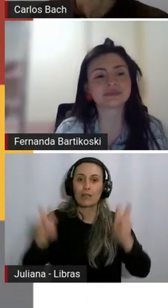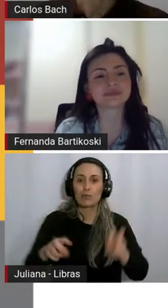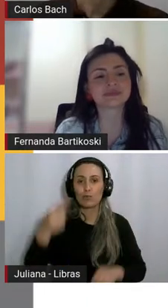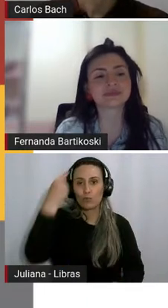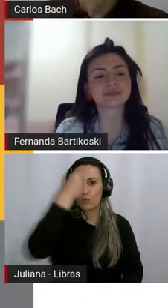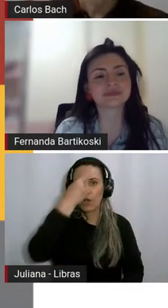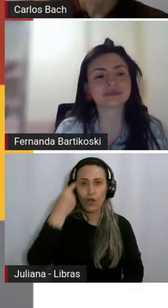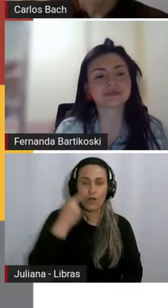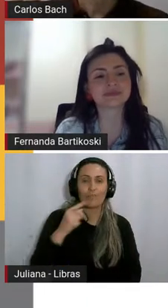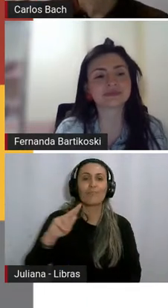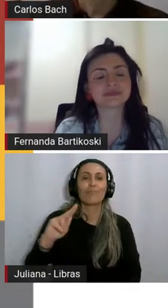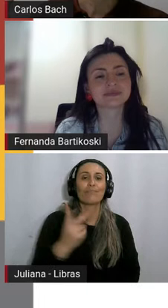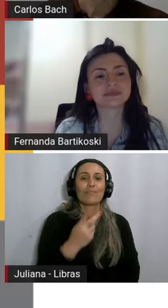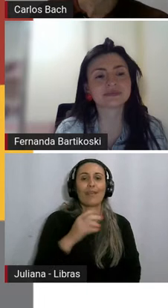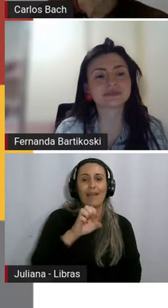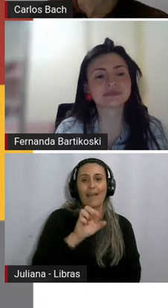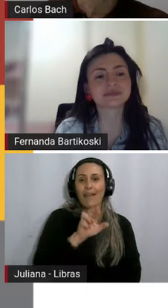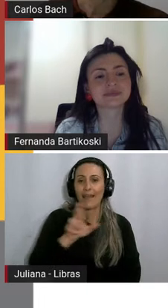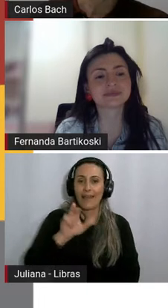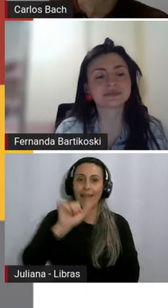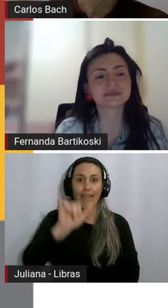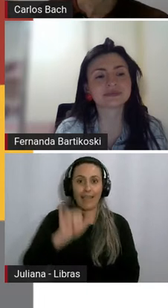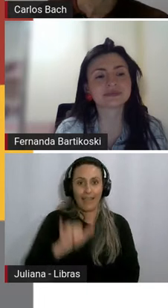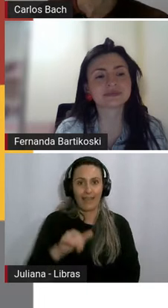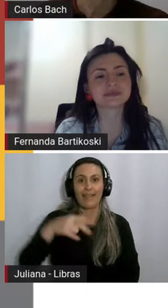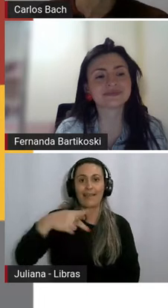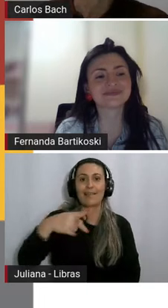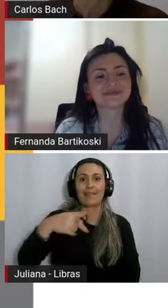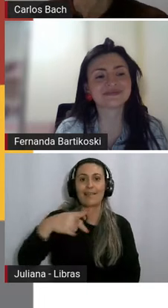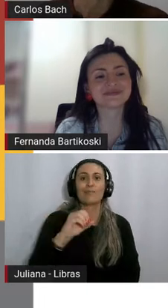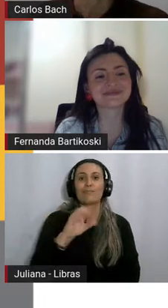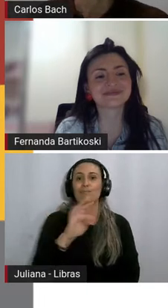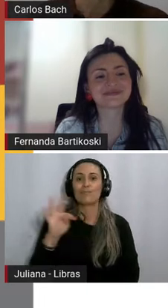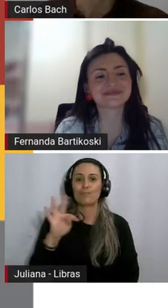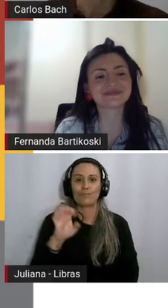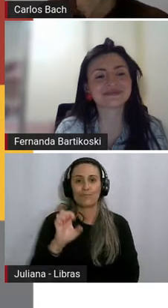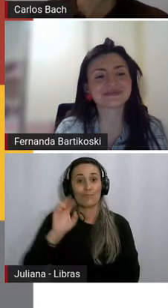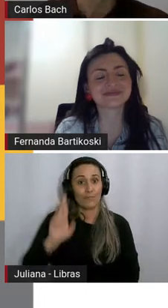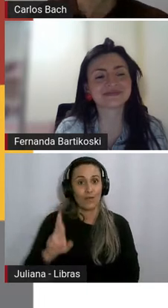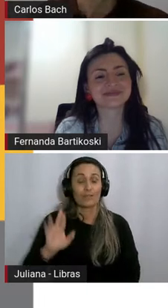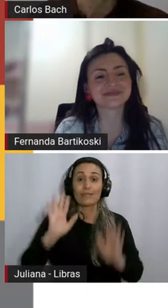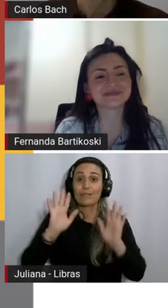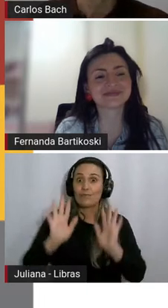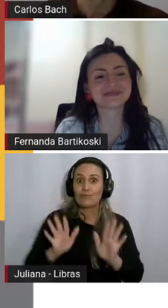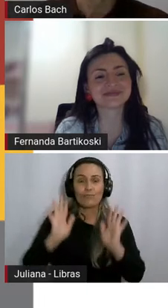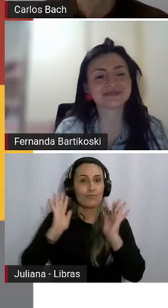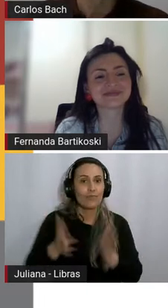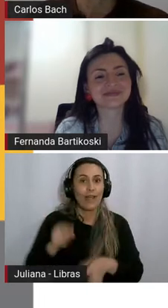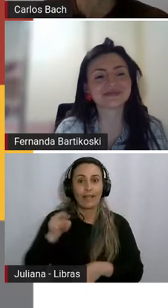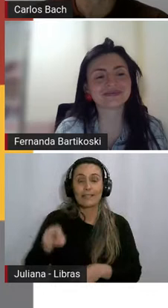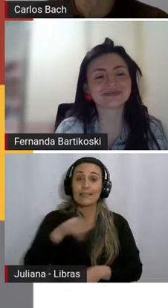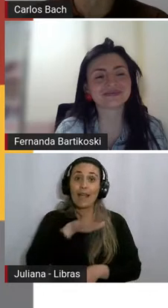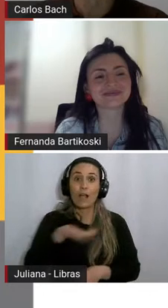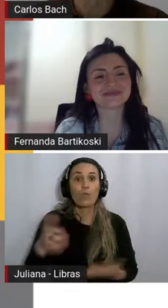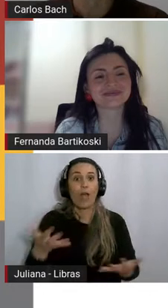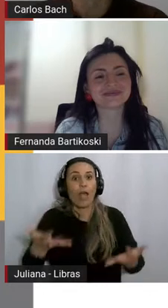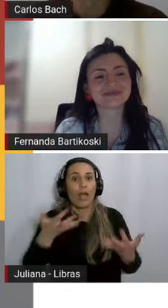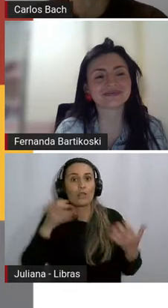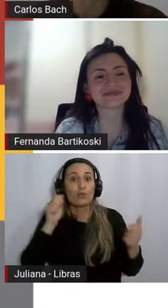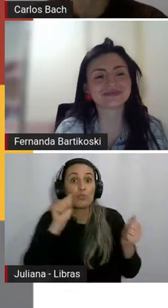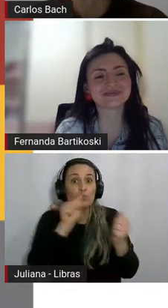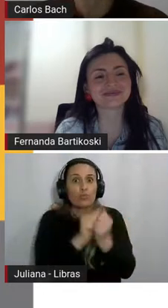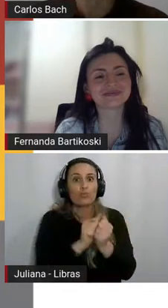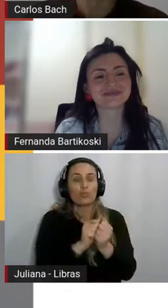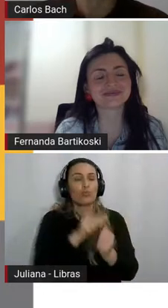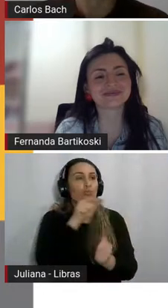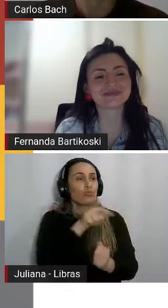então os alunos da escola já esperam, já imaginam que eles vão trabalhar e eles querem estar com ela porque eles já sabem que eles vão trabalhar com o